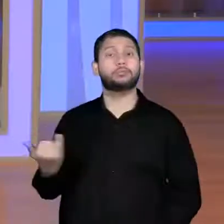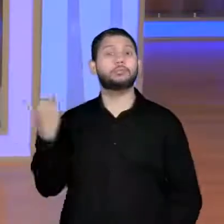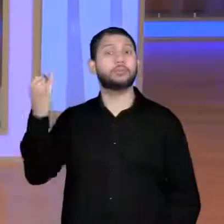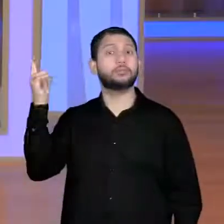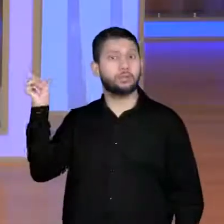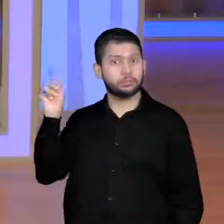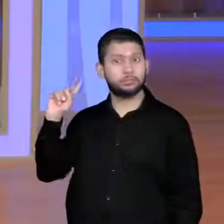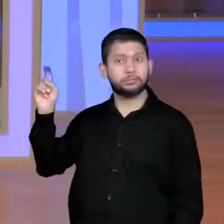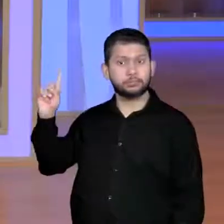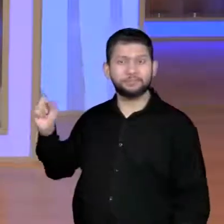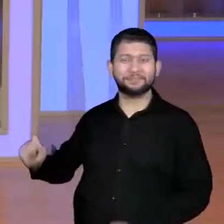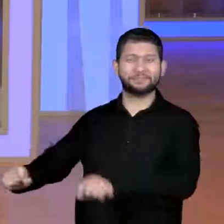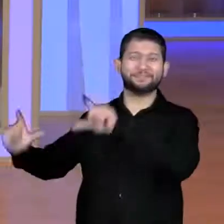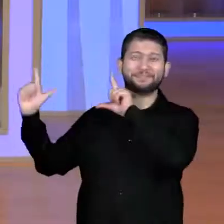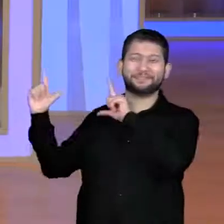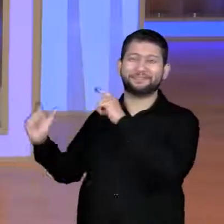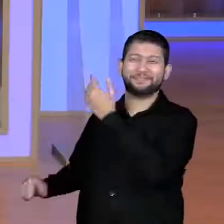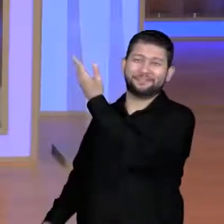aula?